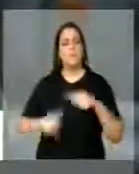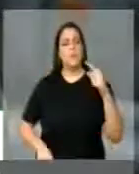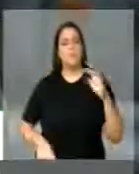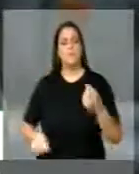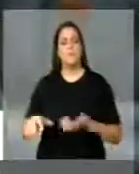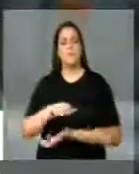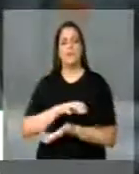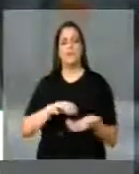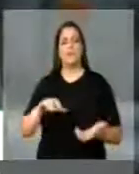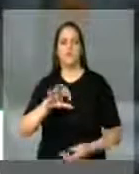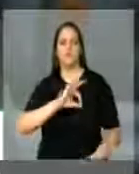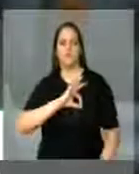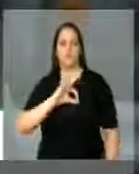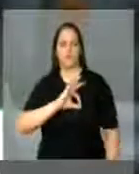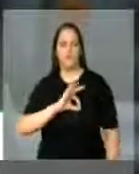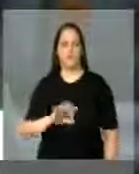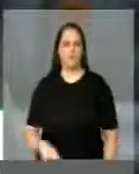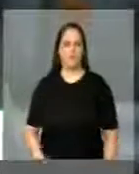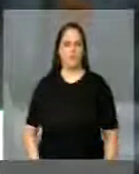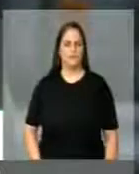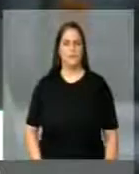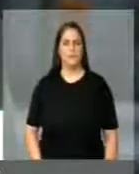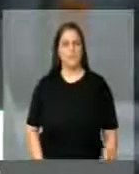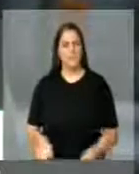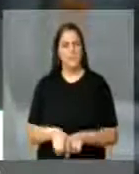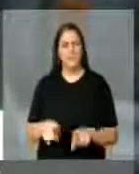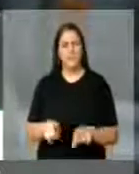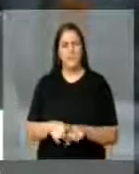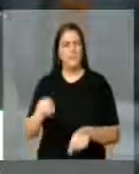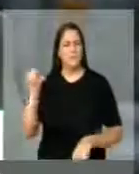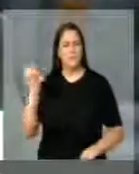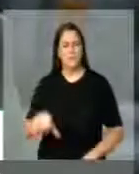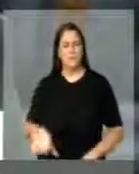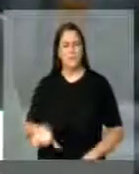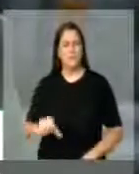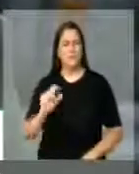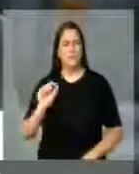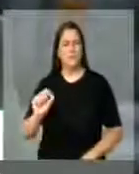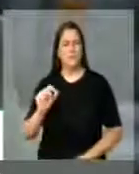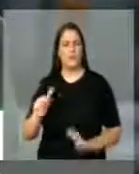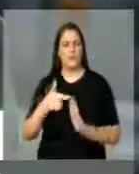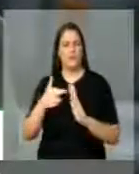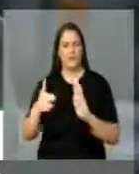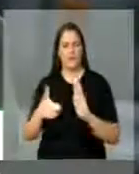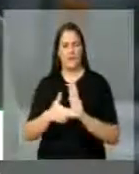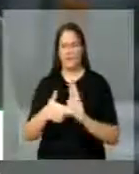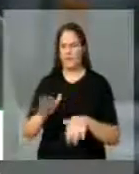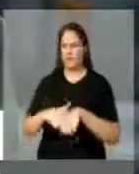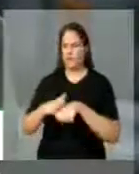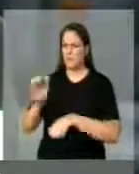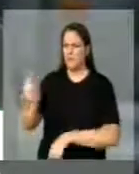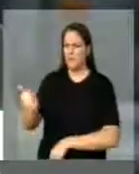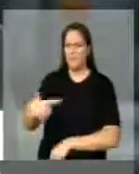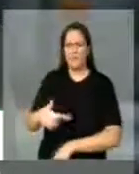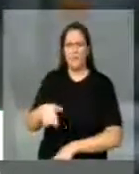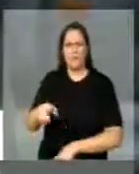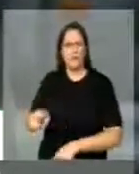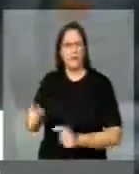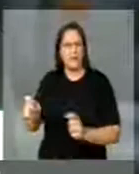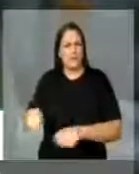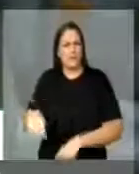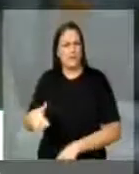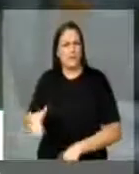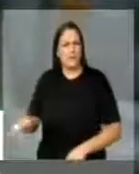greve dos policiais. Fez mais, foi mais além, legislou mais do que a sua competência.